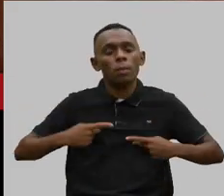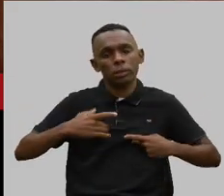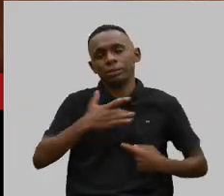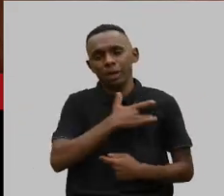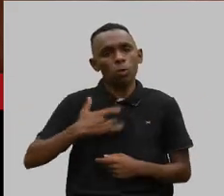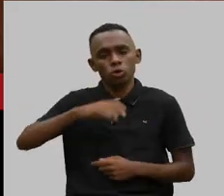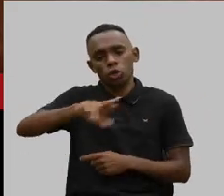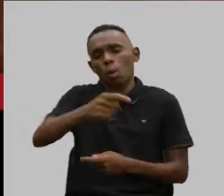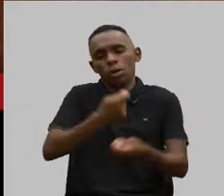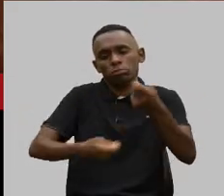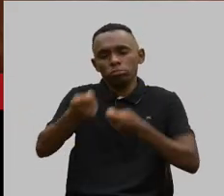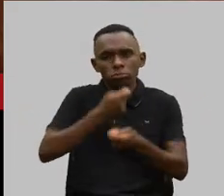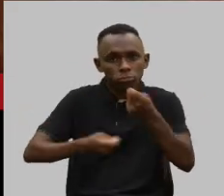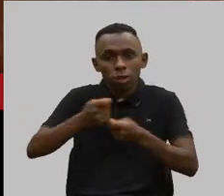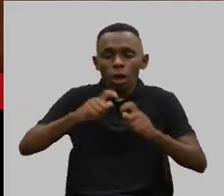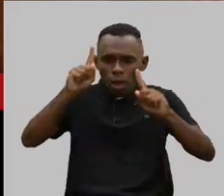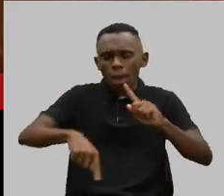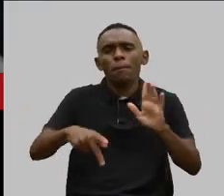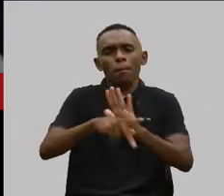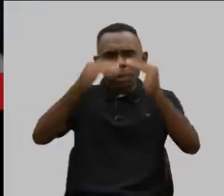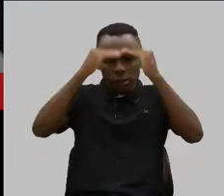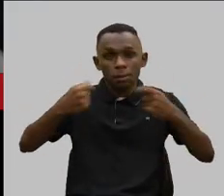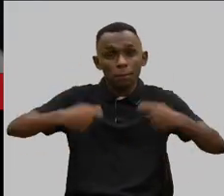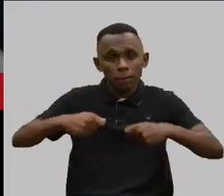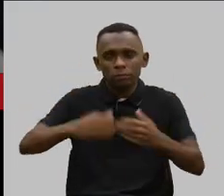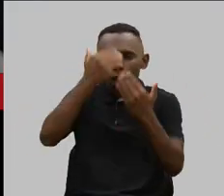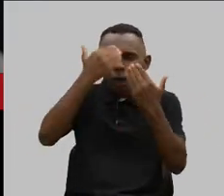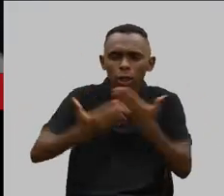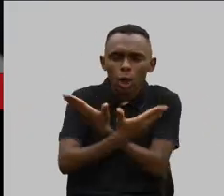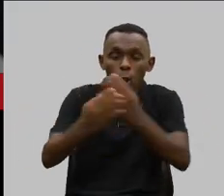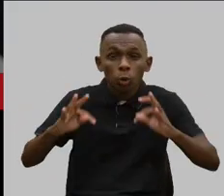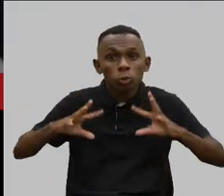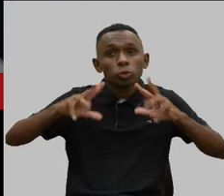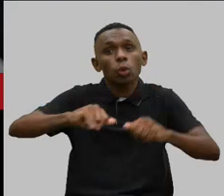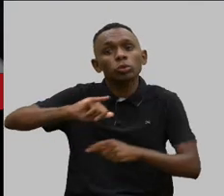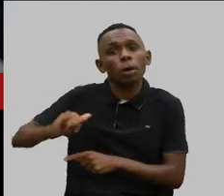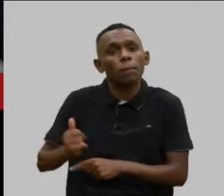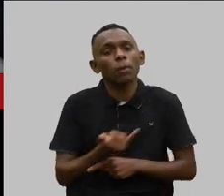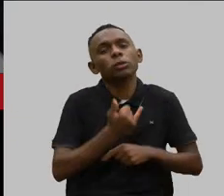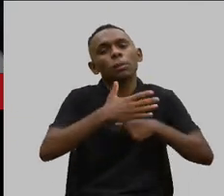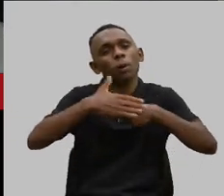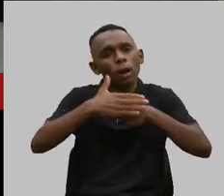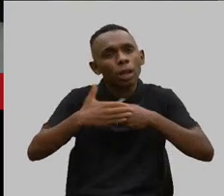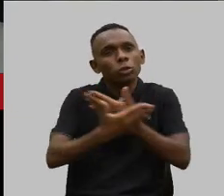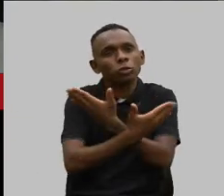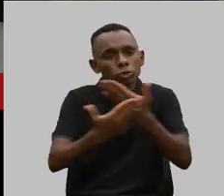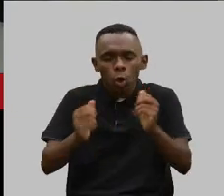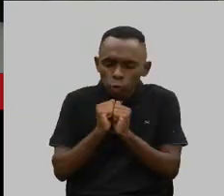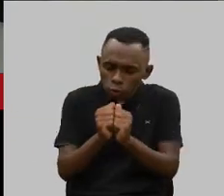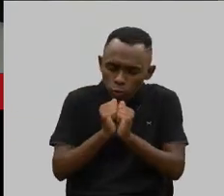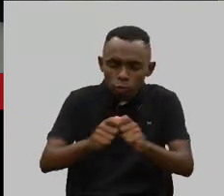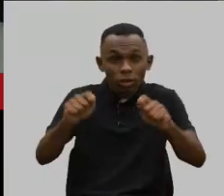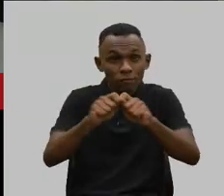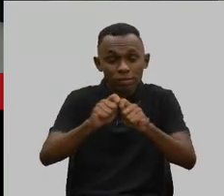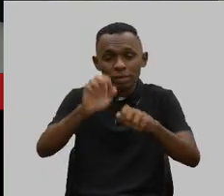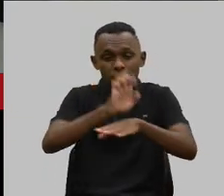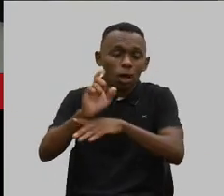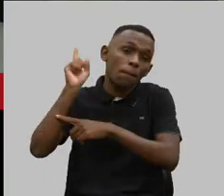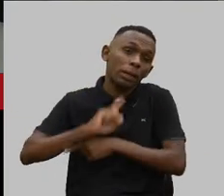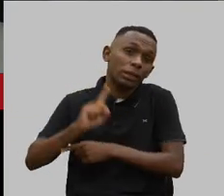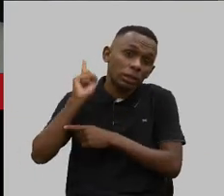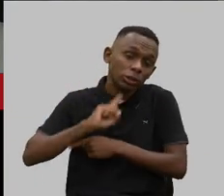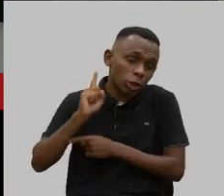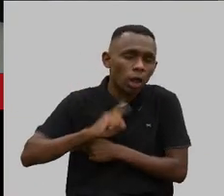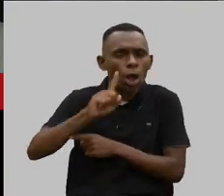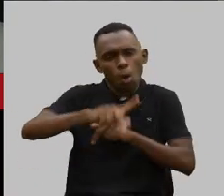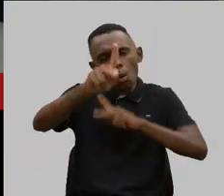mercadoria e vamos tratar isso com muito respeito agradeço a todos pela oportunidade pelo carinho vamos juntos fazer com que Minas Gerais como é